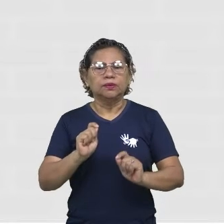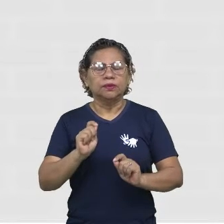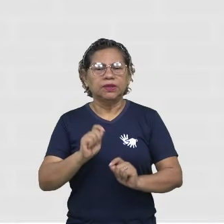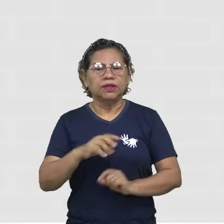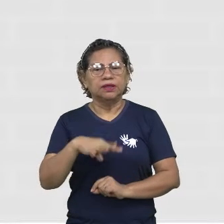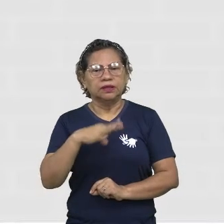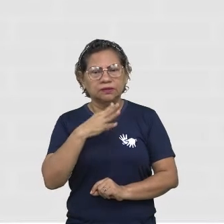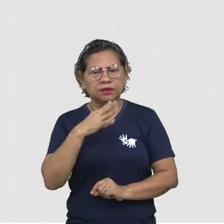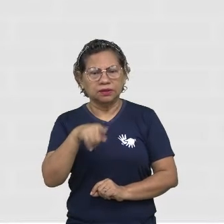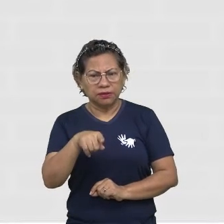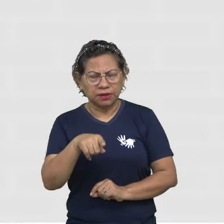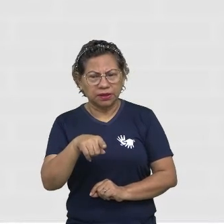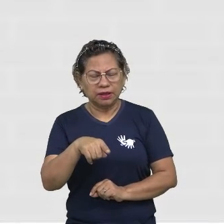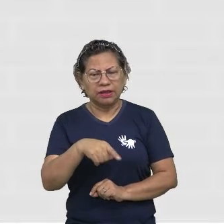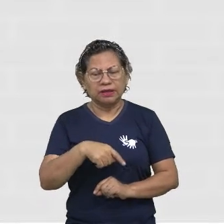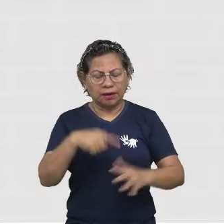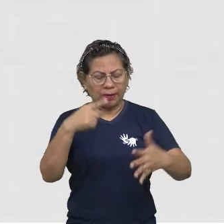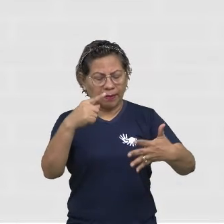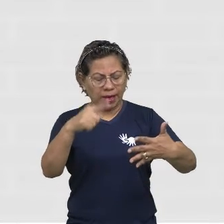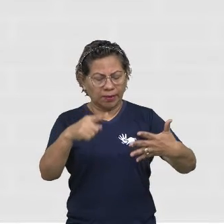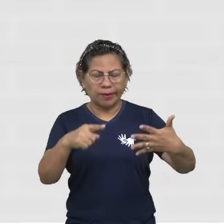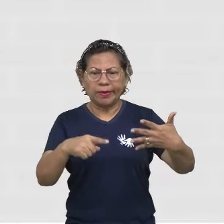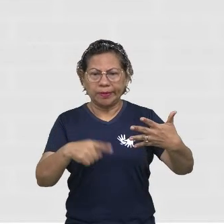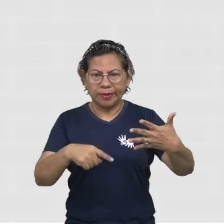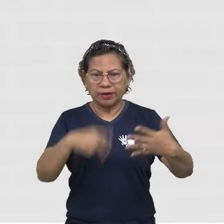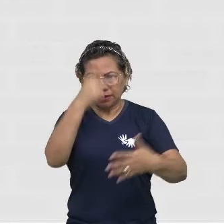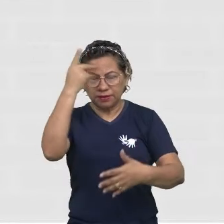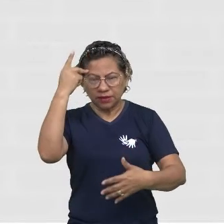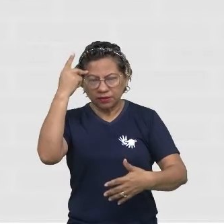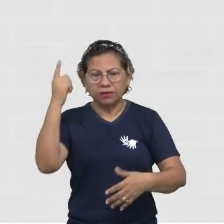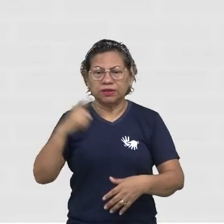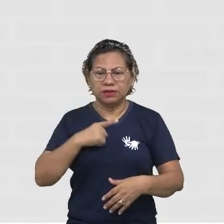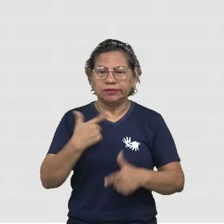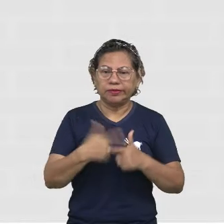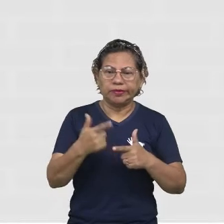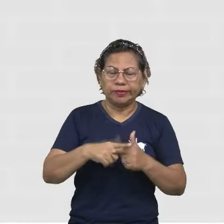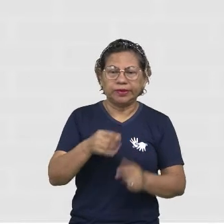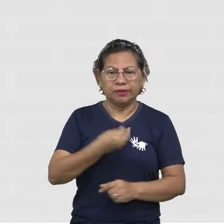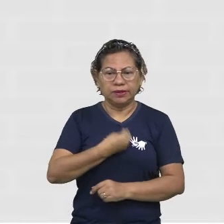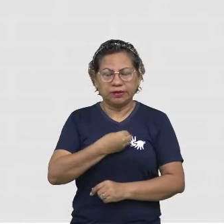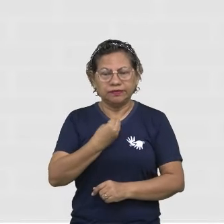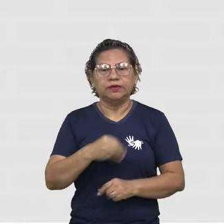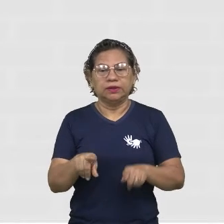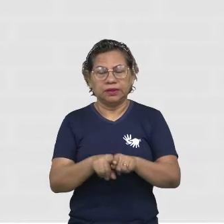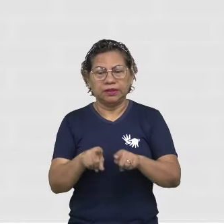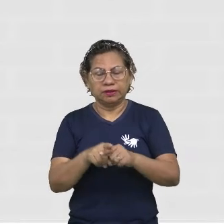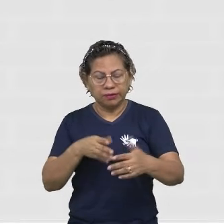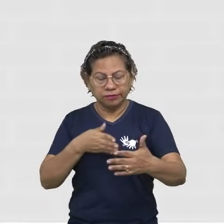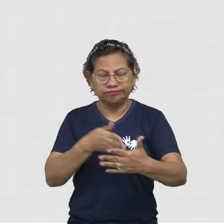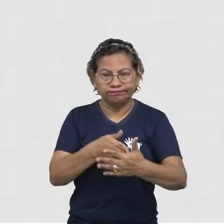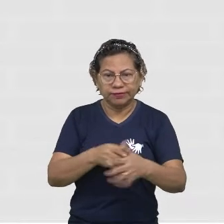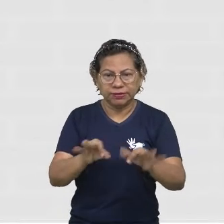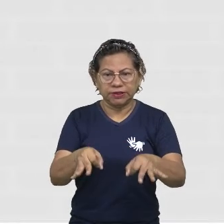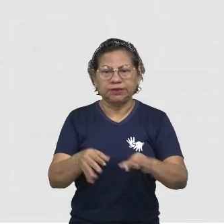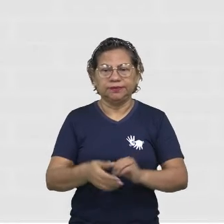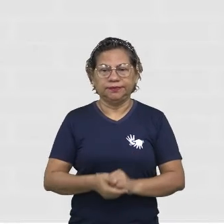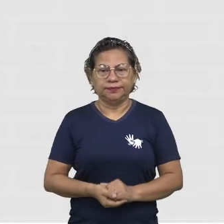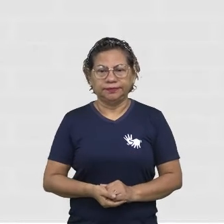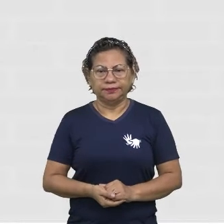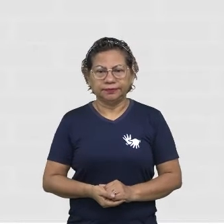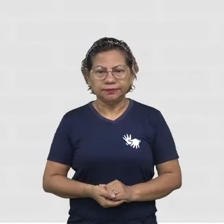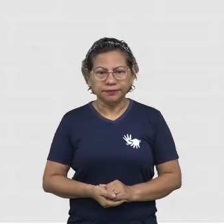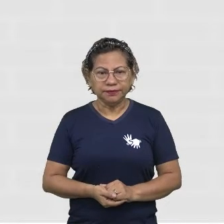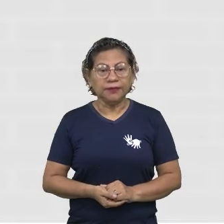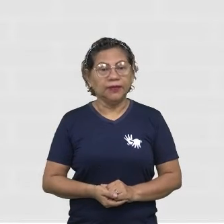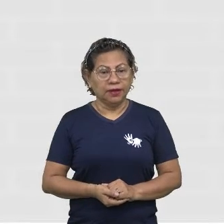Ns e Ns famosos que tiveram problemas, tiveram obstáculos. Certo? E aí, eu coloco para vocês